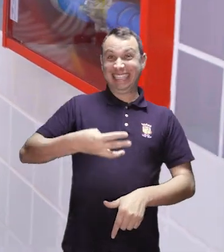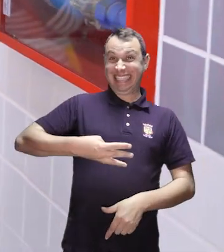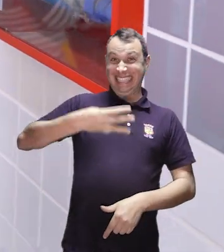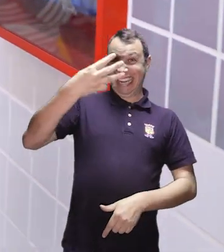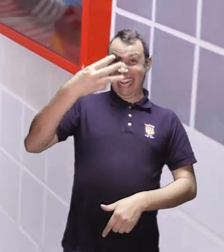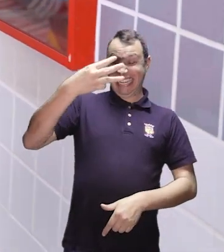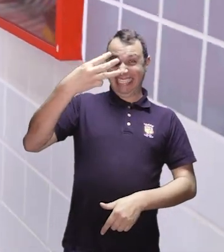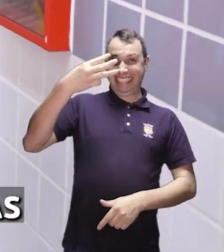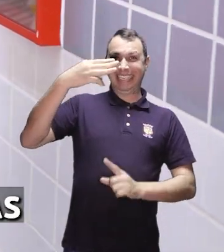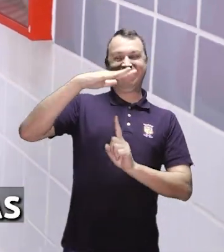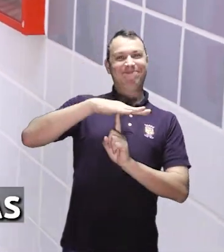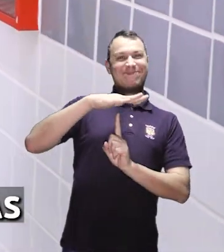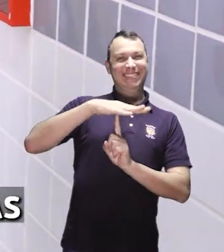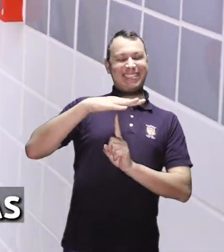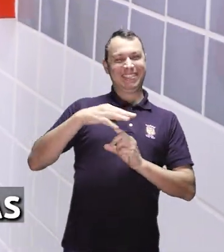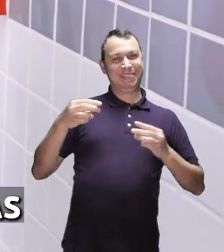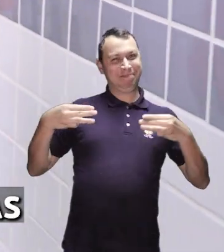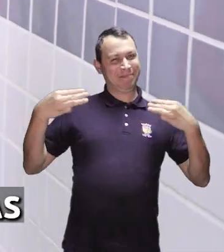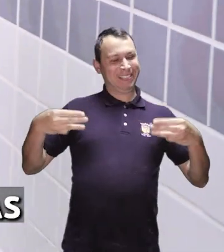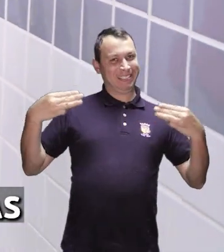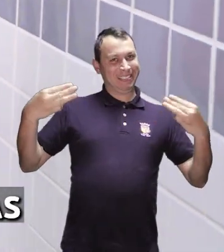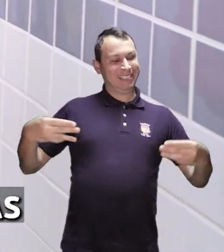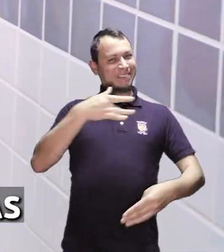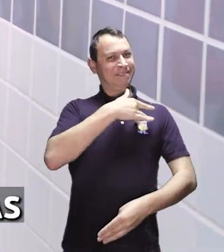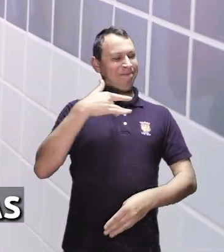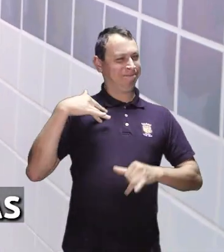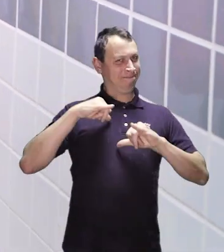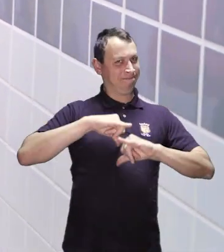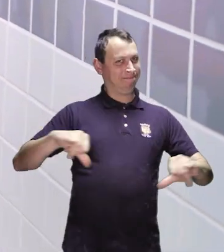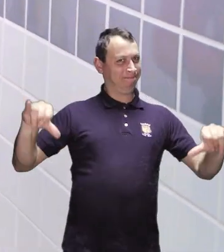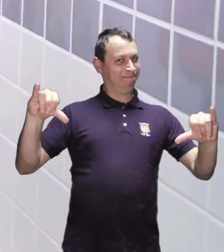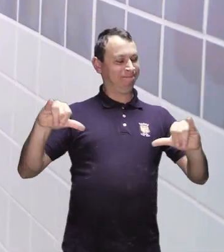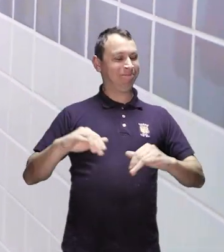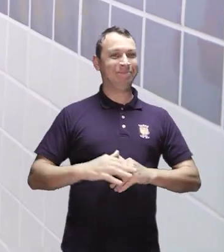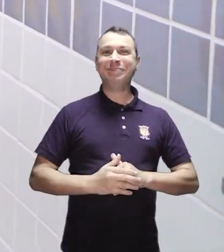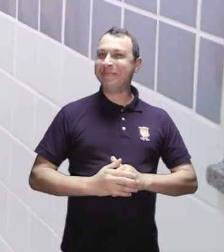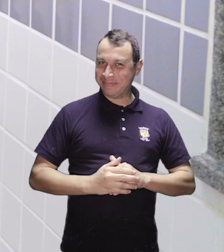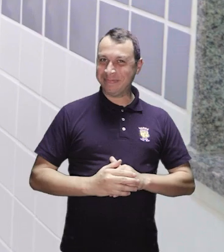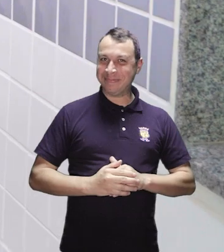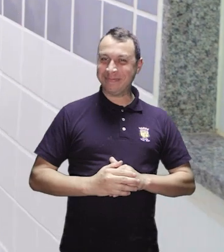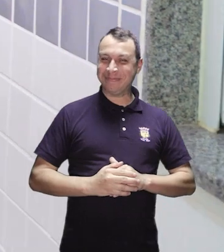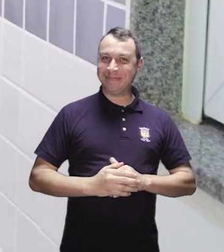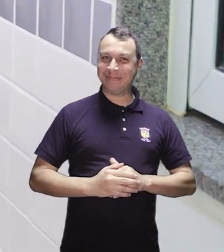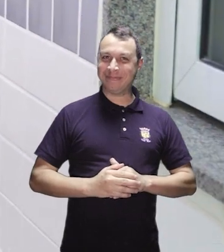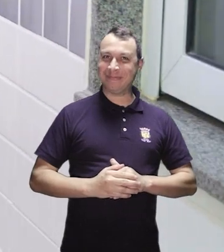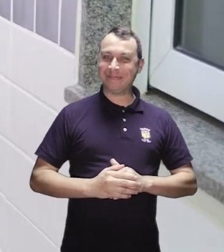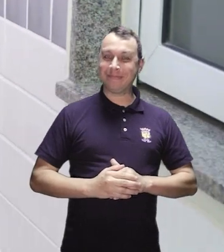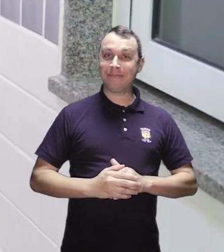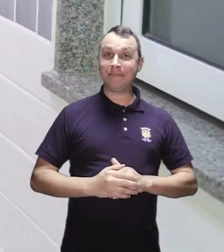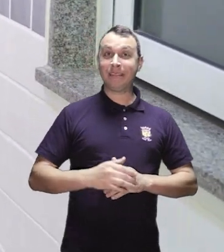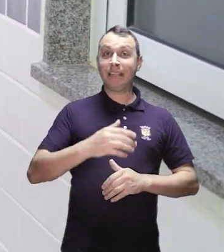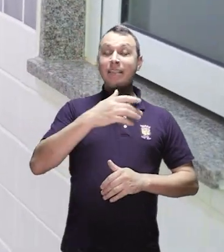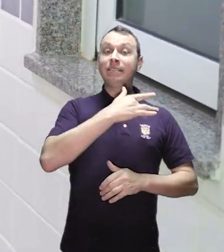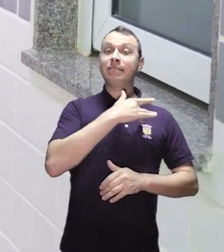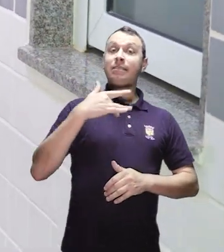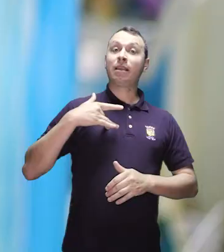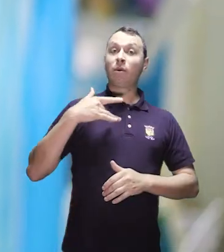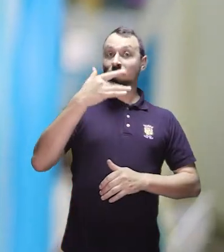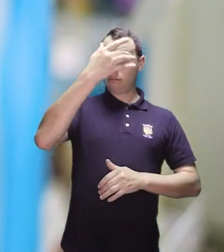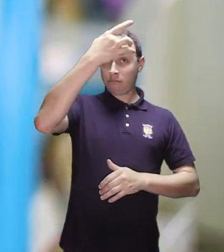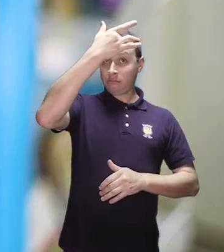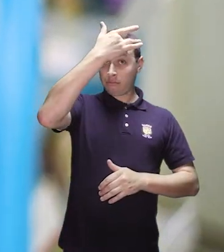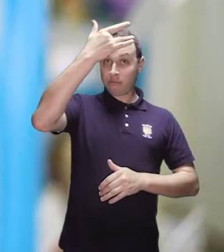ações que Pinhais está entre as três melhores colocadas em saúde básica do Paraná, segundo o Ministério da Saúde.